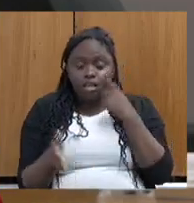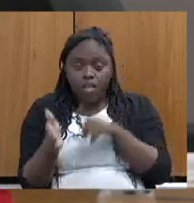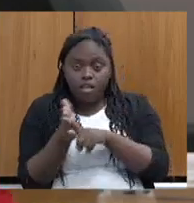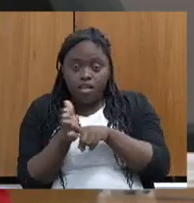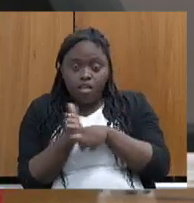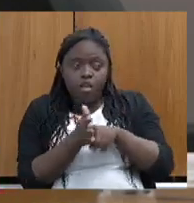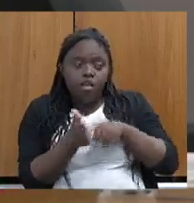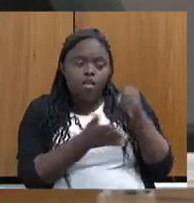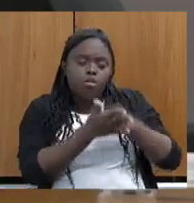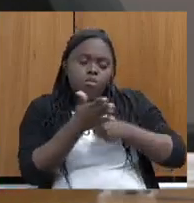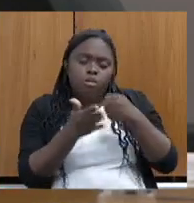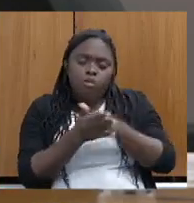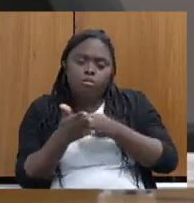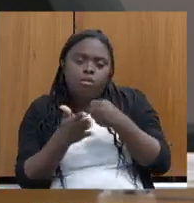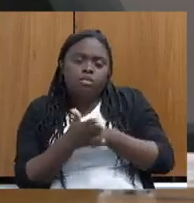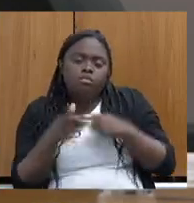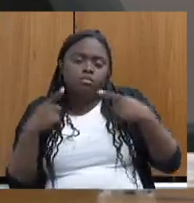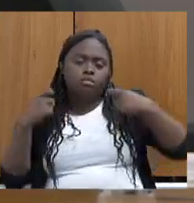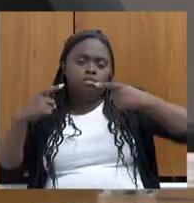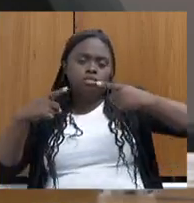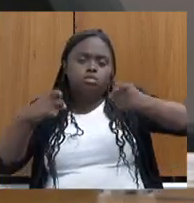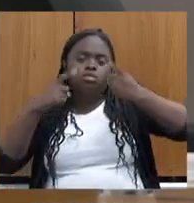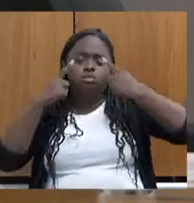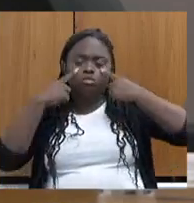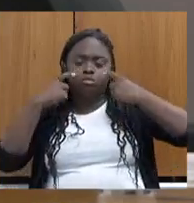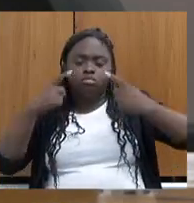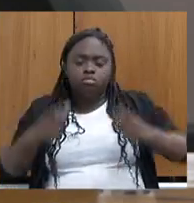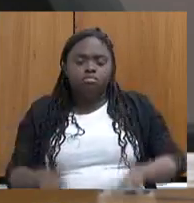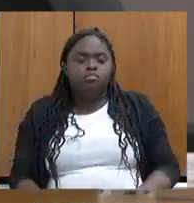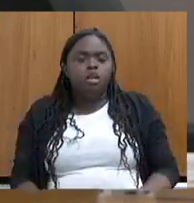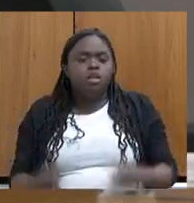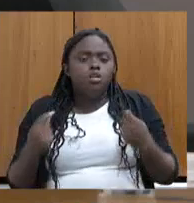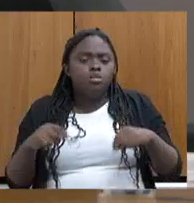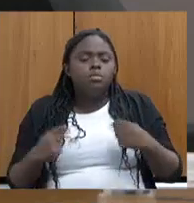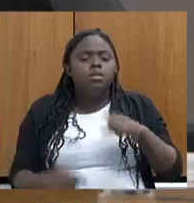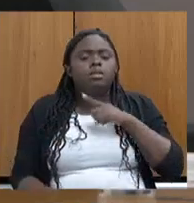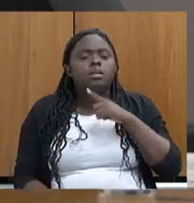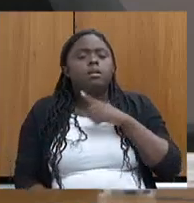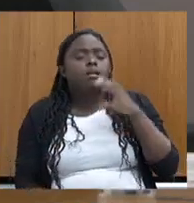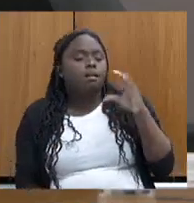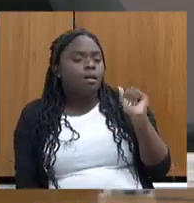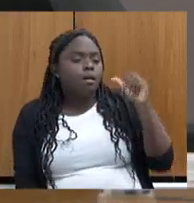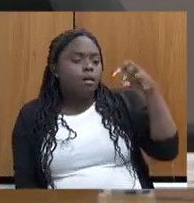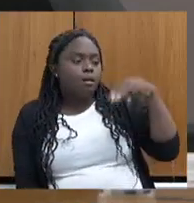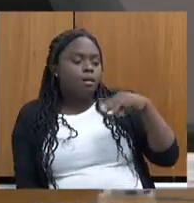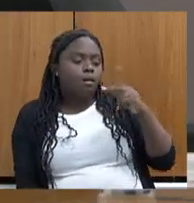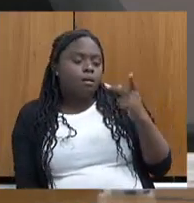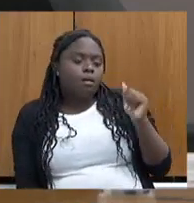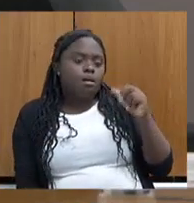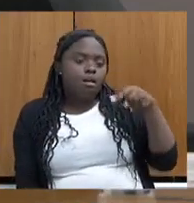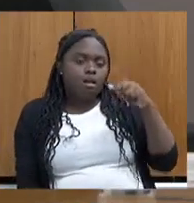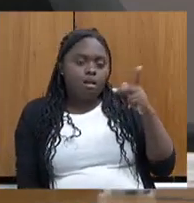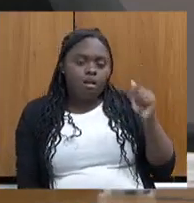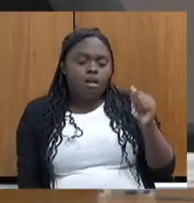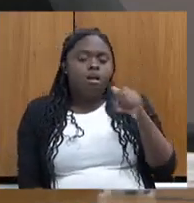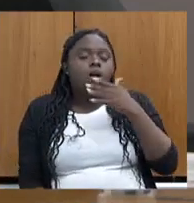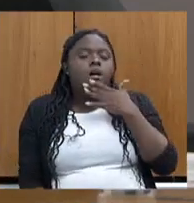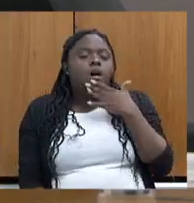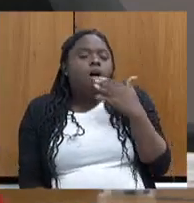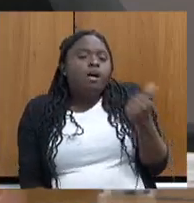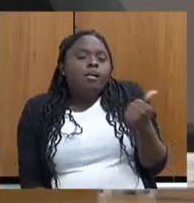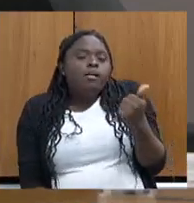combater a violência doméstica. E nós precisamos ser mais efetivos em campanha e na forma de atingir melhor esse tema.